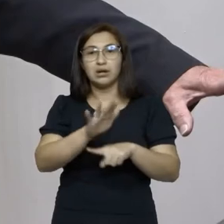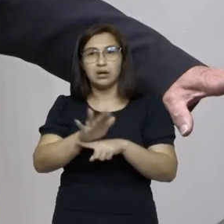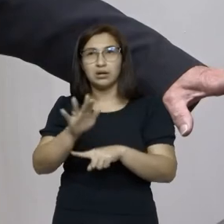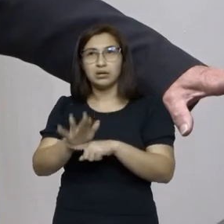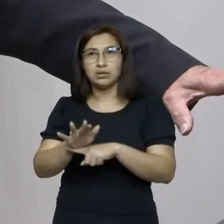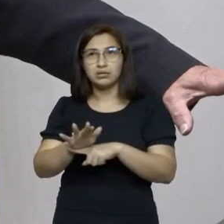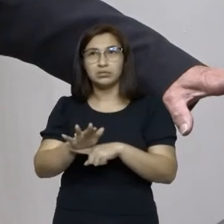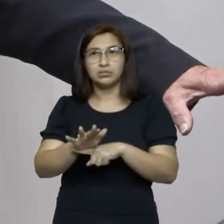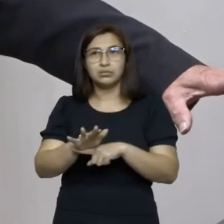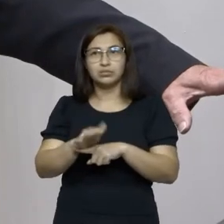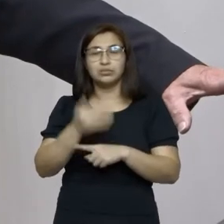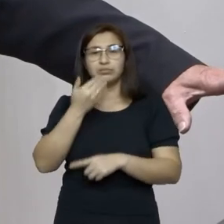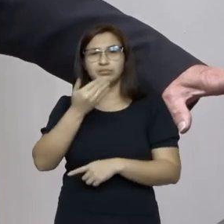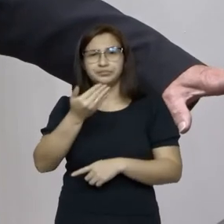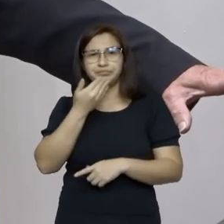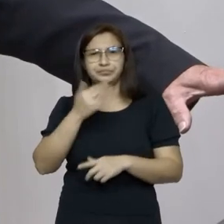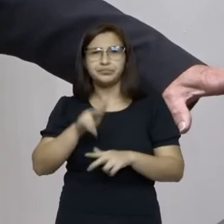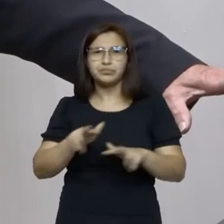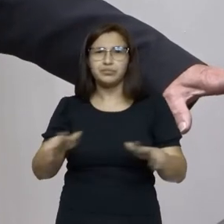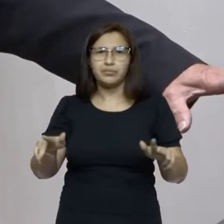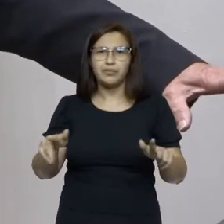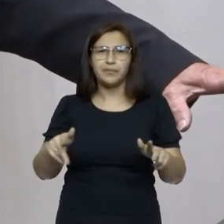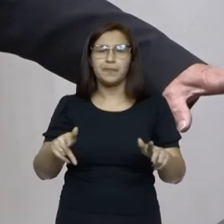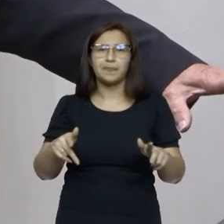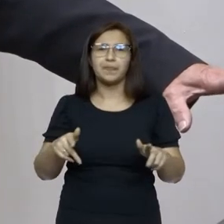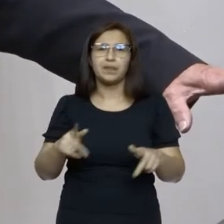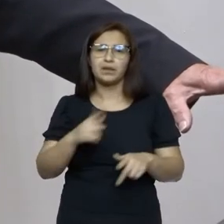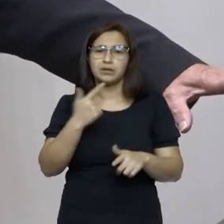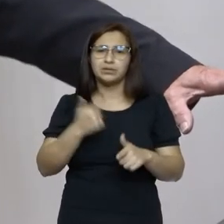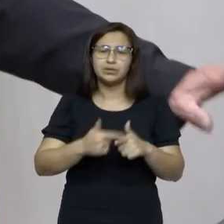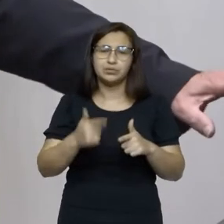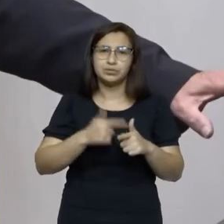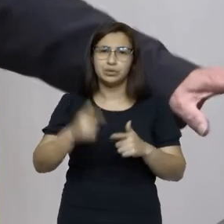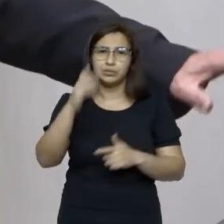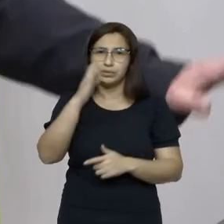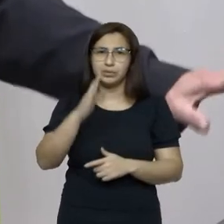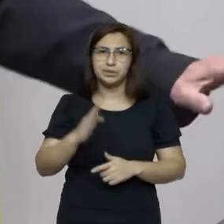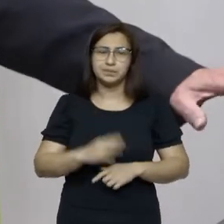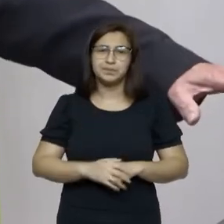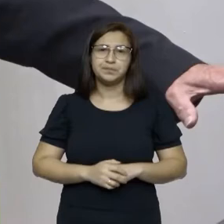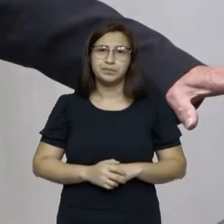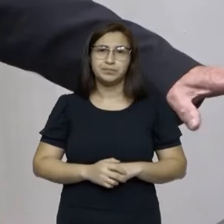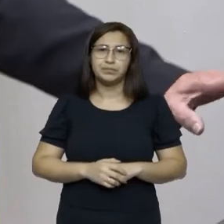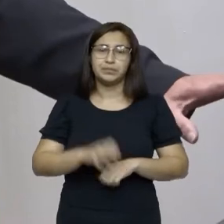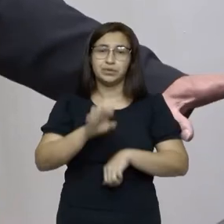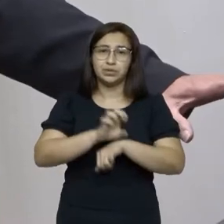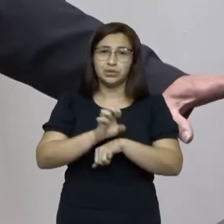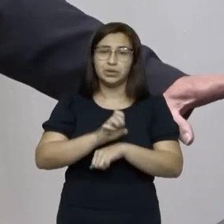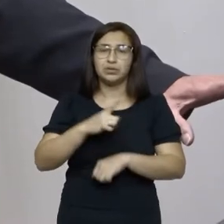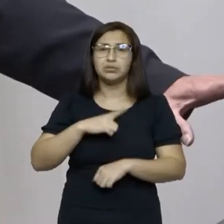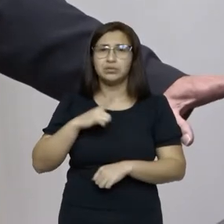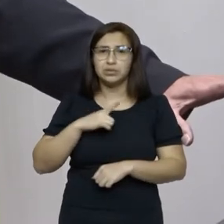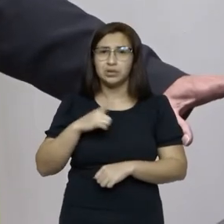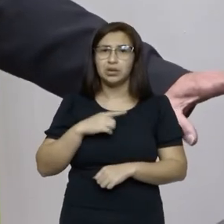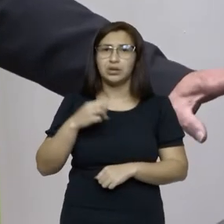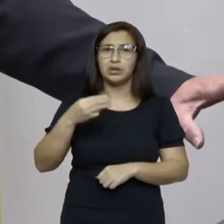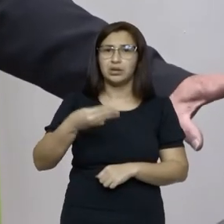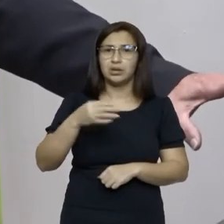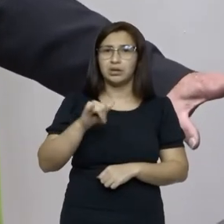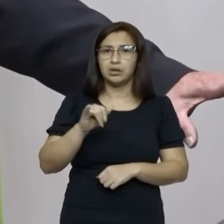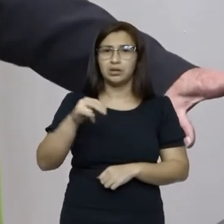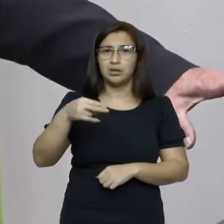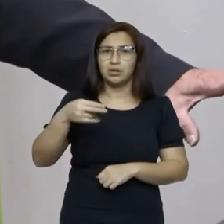a demanda daquilo que a guerra nos traz de problema ao nosso país nosso estado tem esses minérios todos